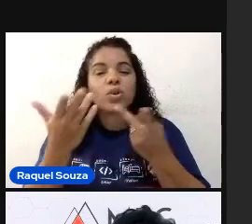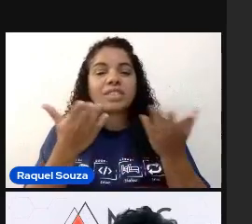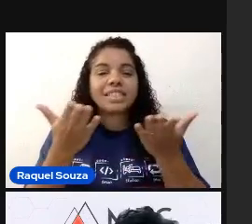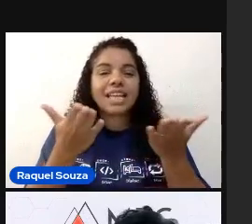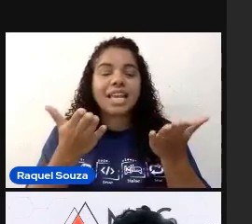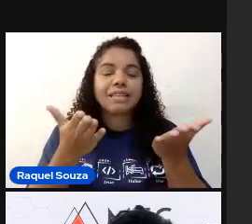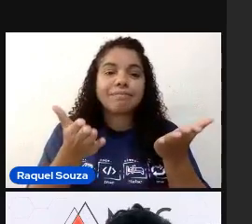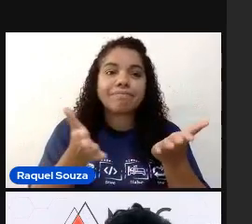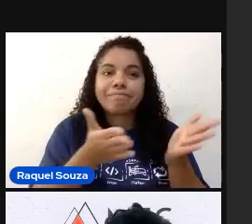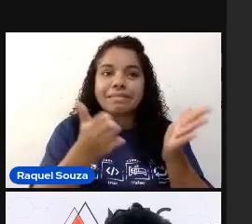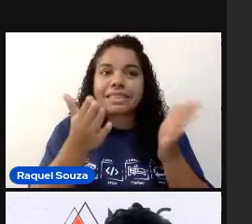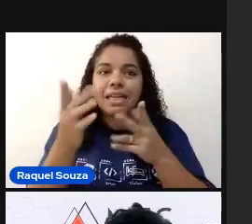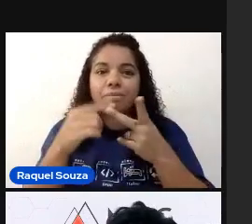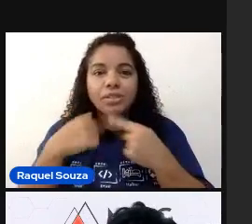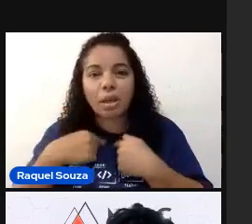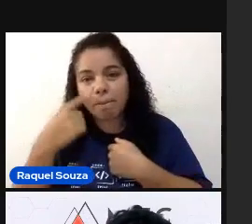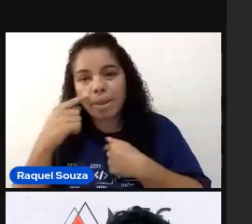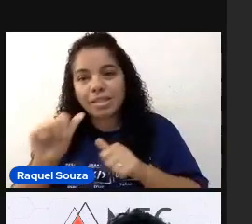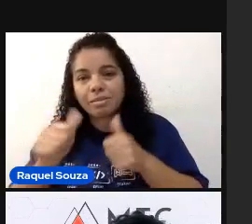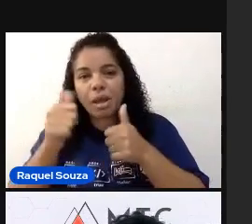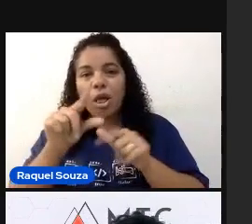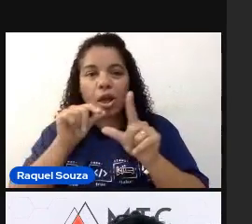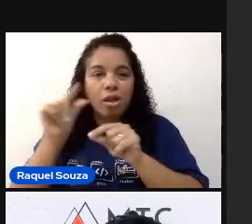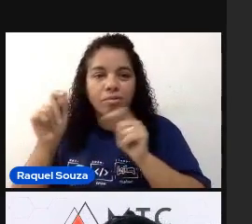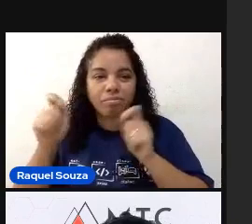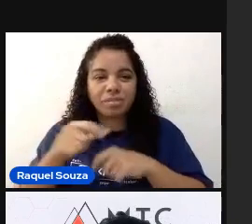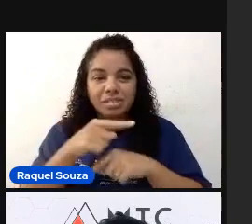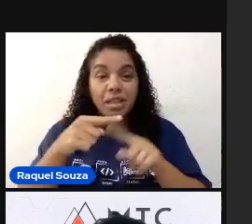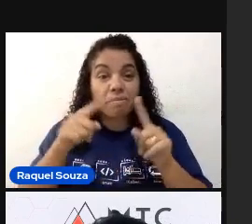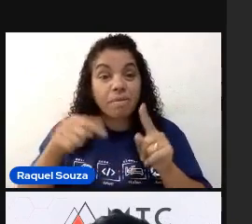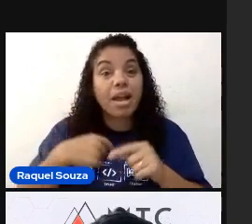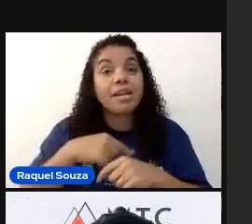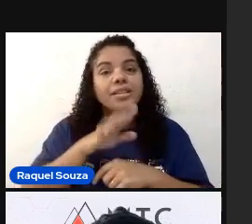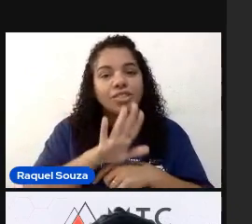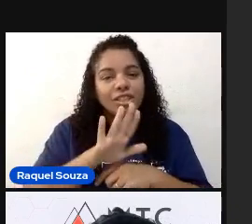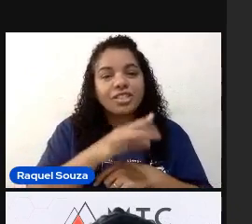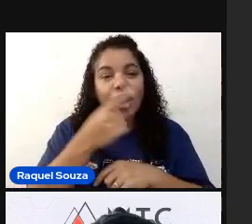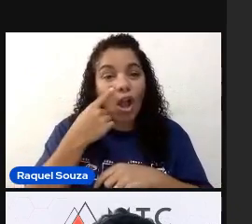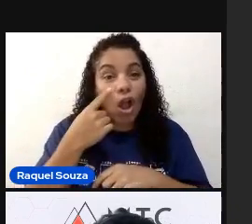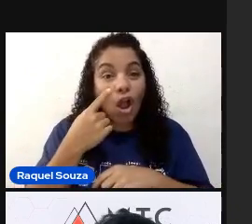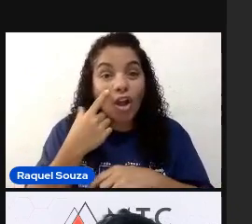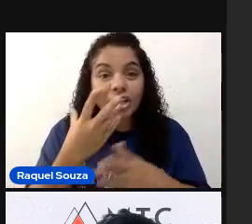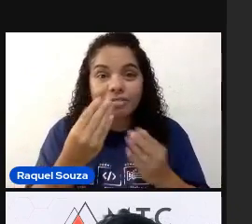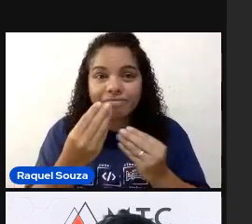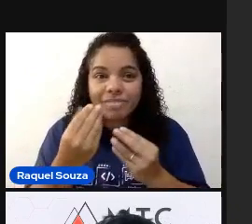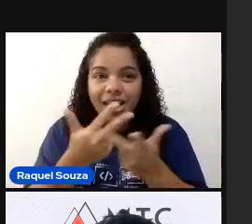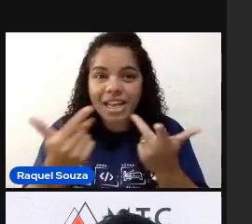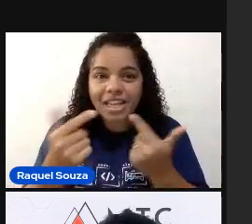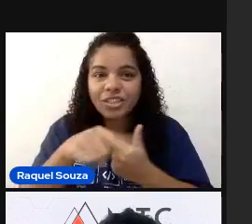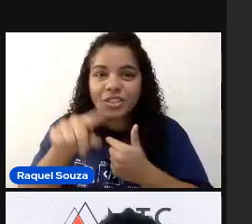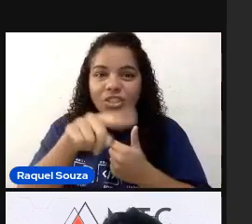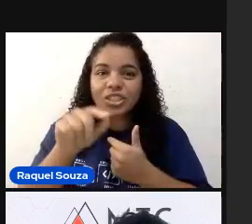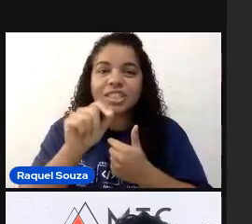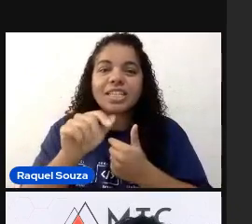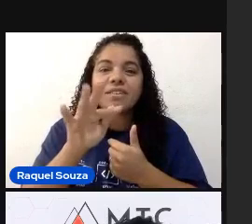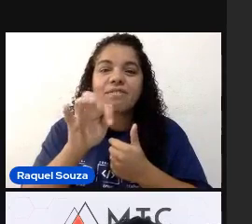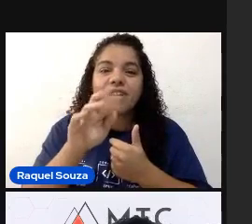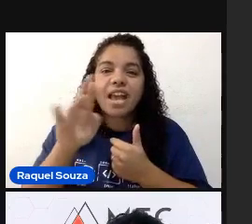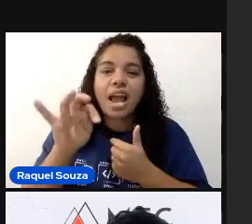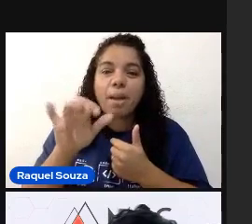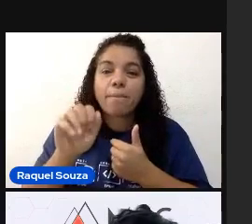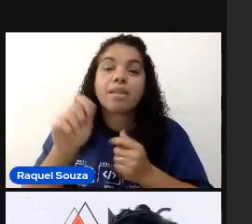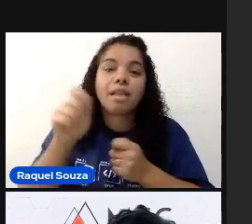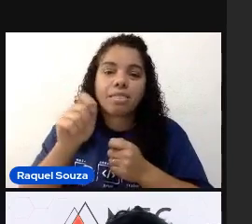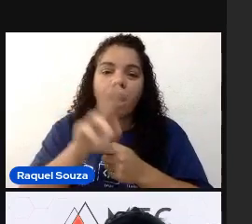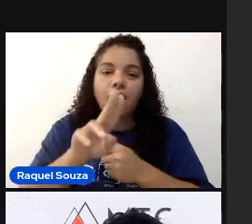que eu acredito ser as melhores possibilidades. Mas, gente, olha o tanto de ferramentas que vocês podem usar.